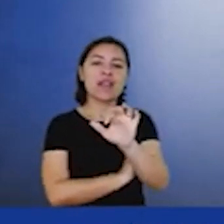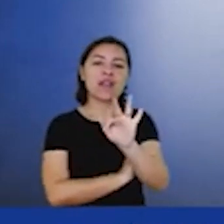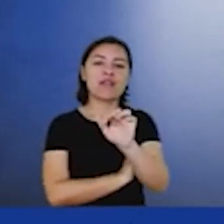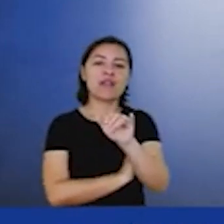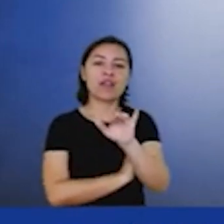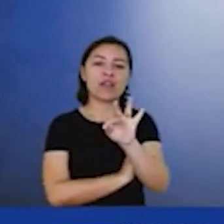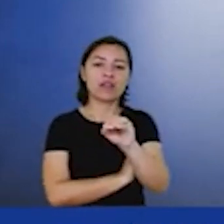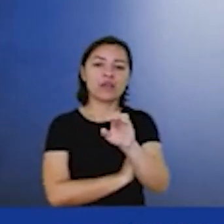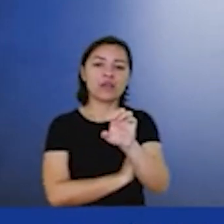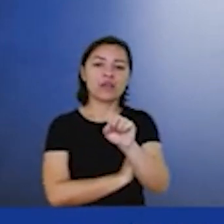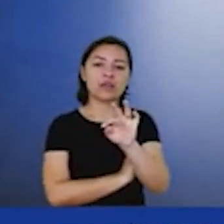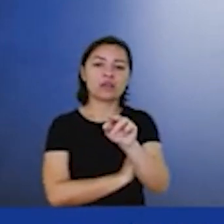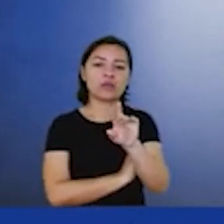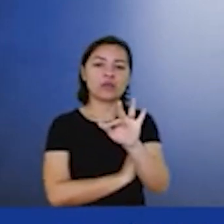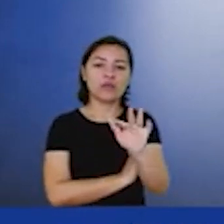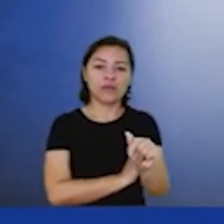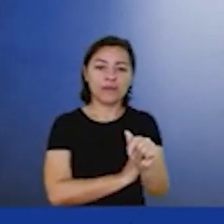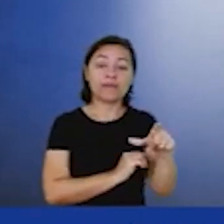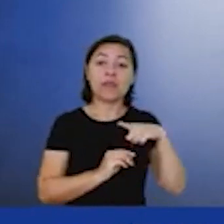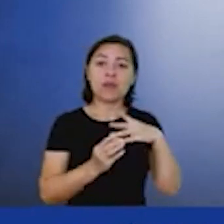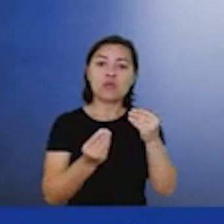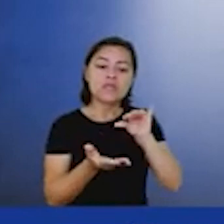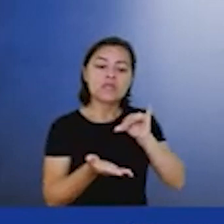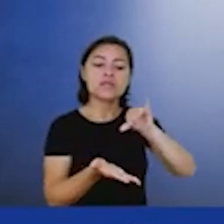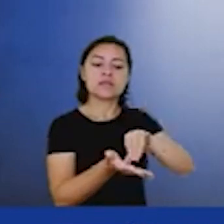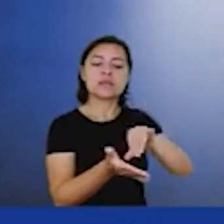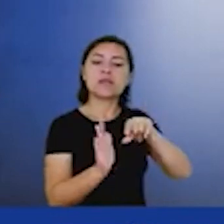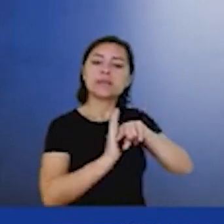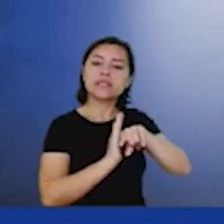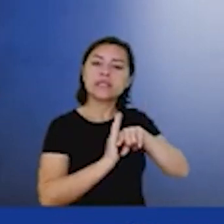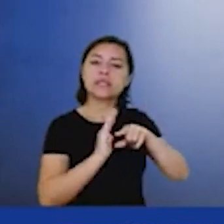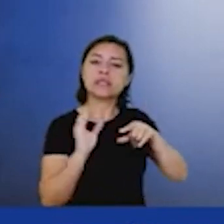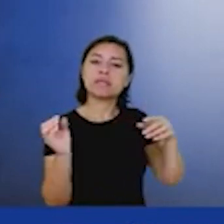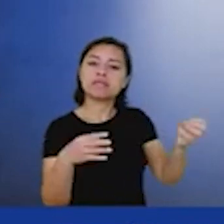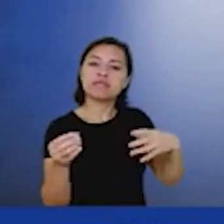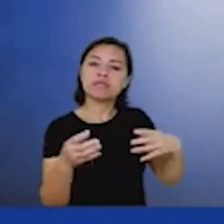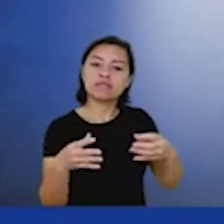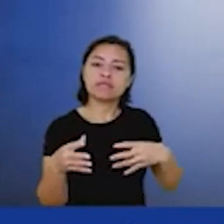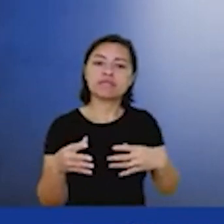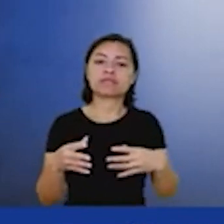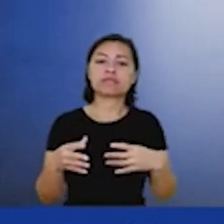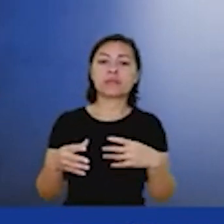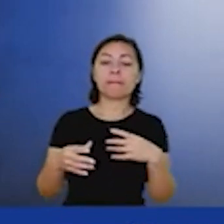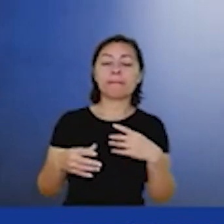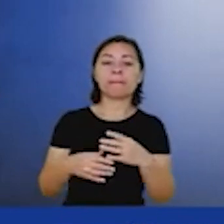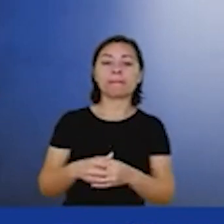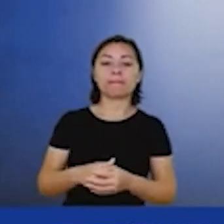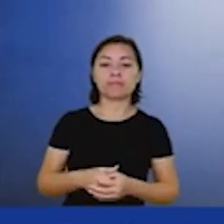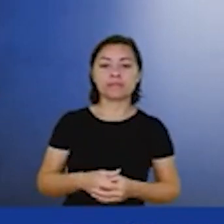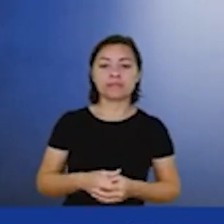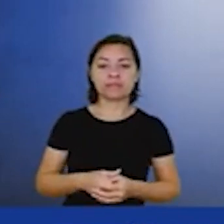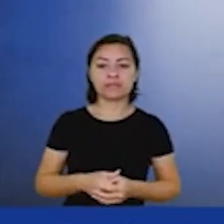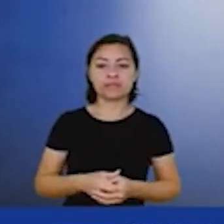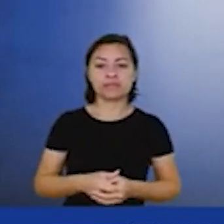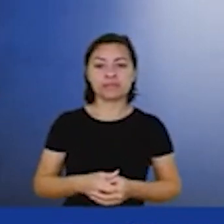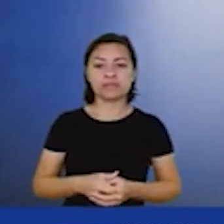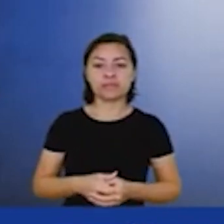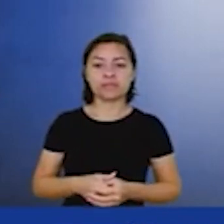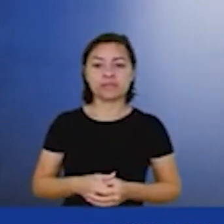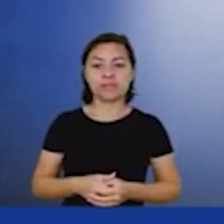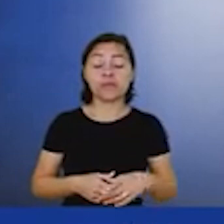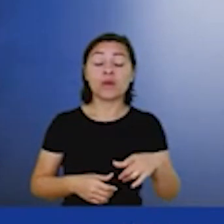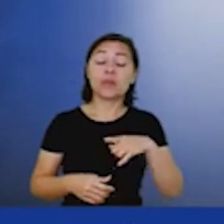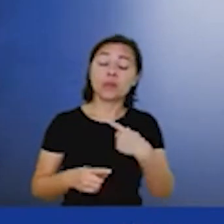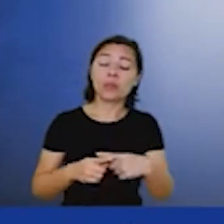central o aspecto da pesquisa do desenvolvimento e inovação tanto para se intensificar